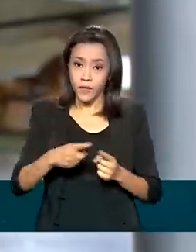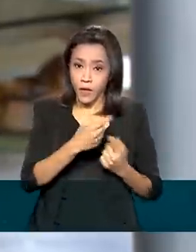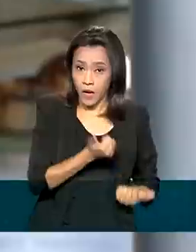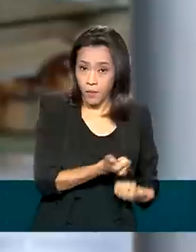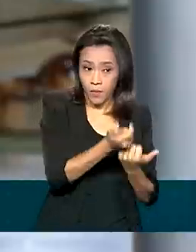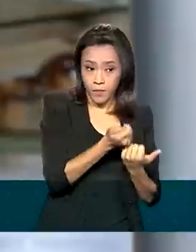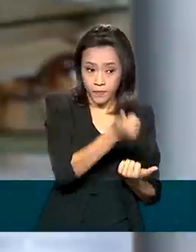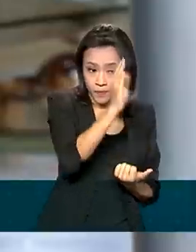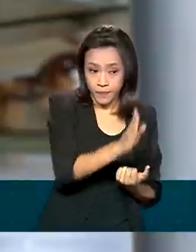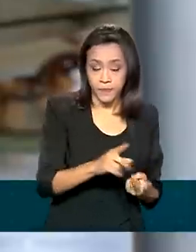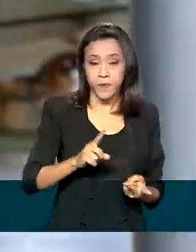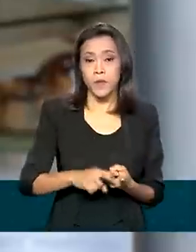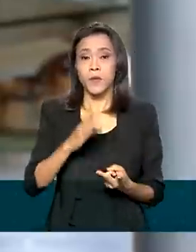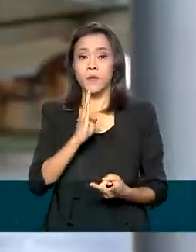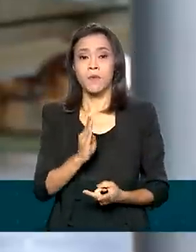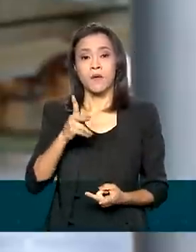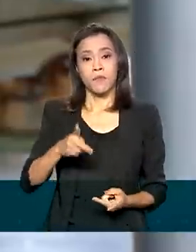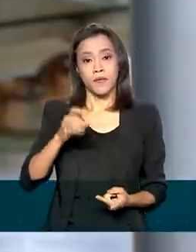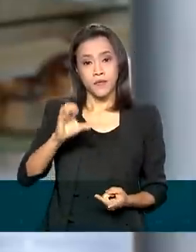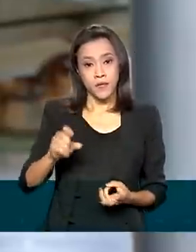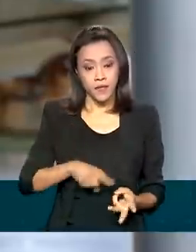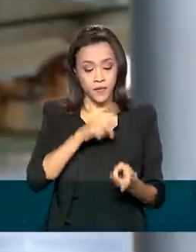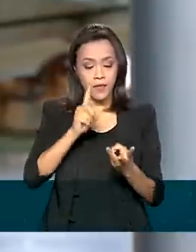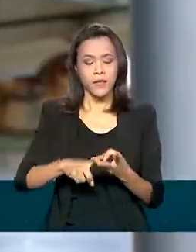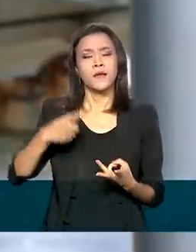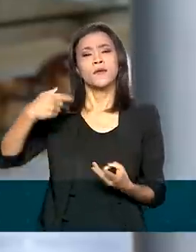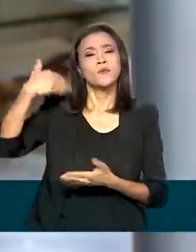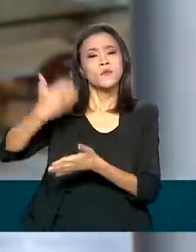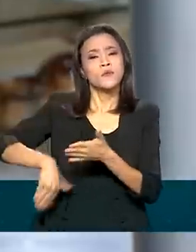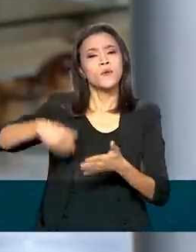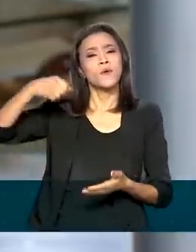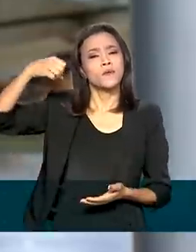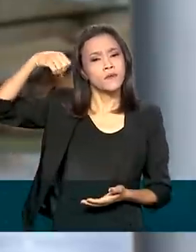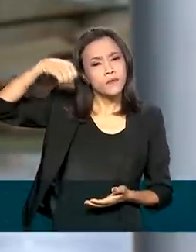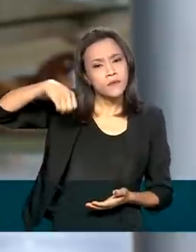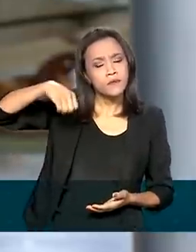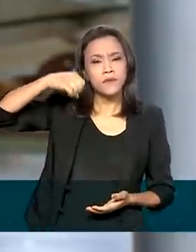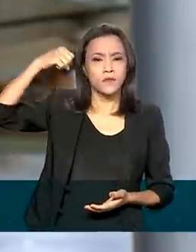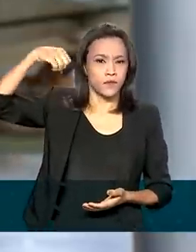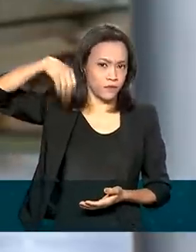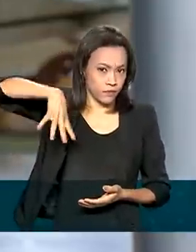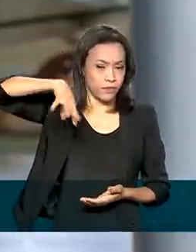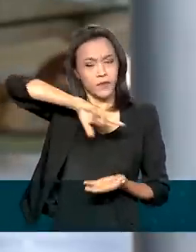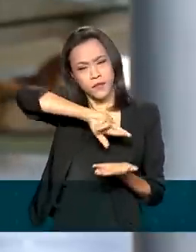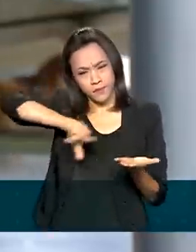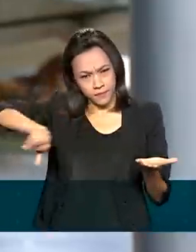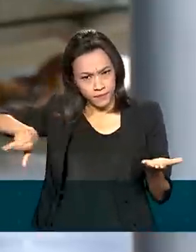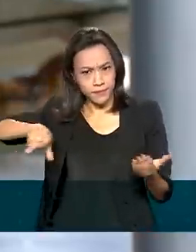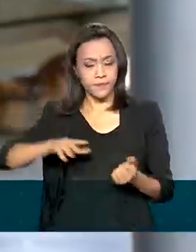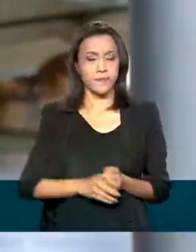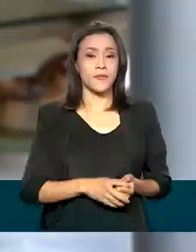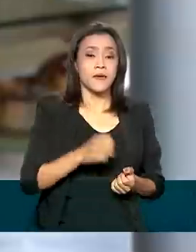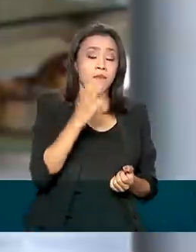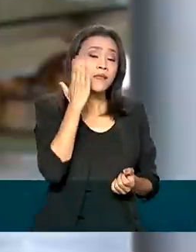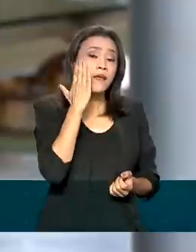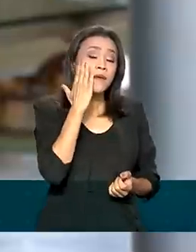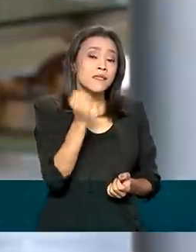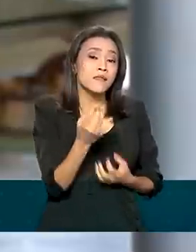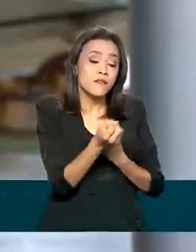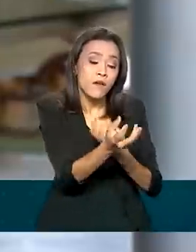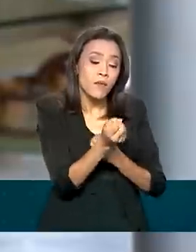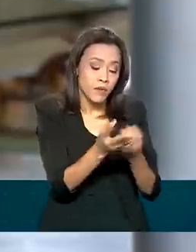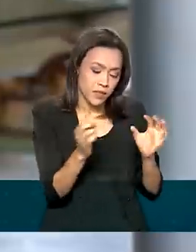de prestação continuada, a tarifa social de energia elétrica, entre outros, né? Para saber, né, se os dados estão atualizados, o